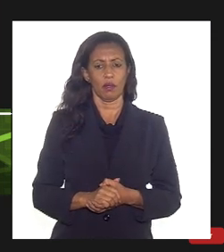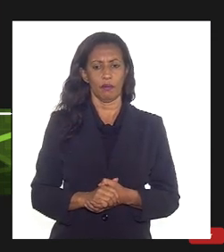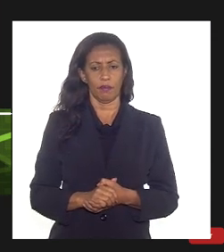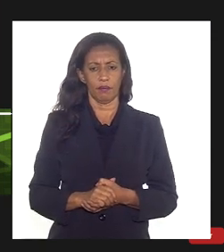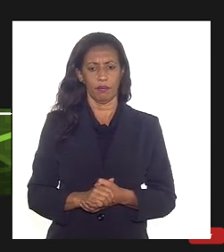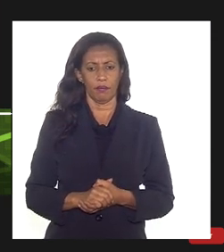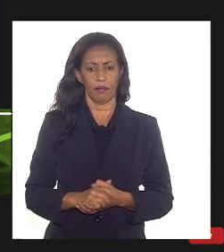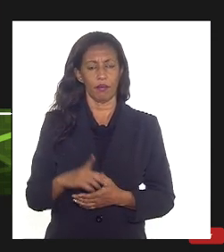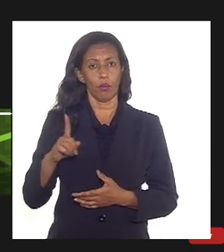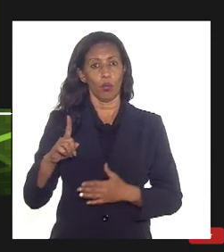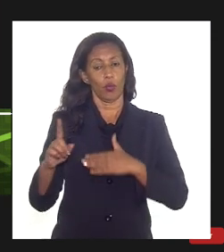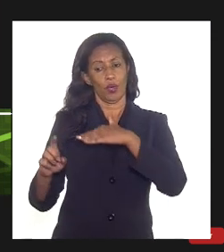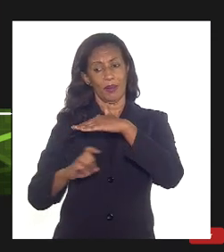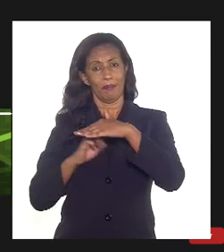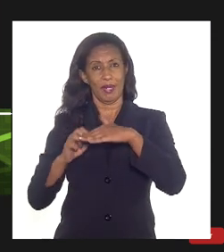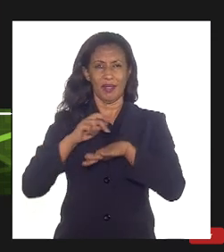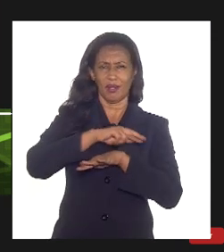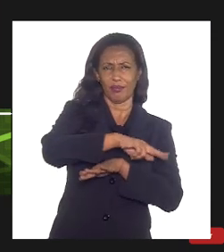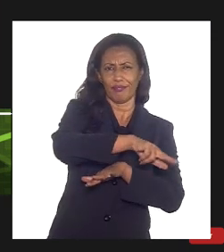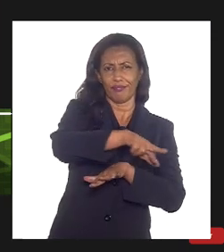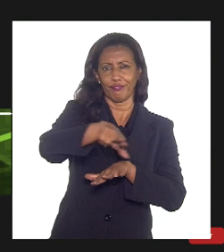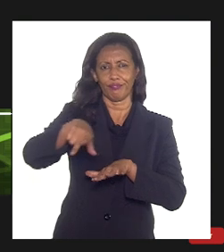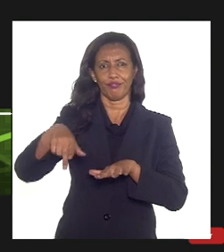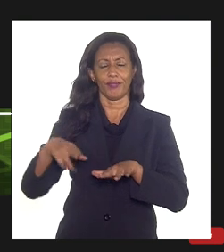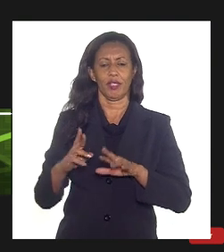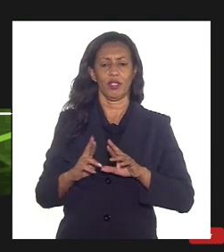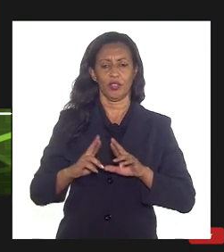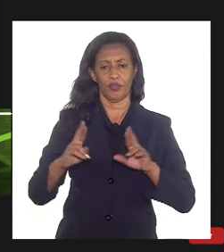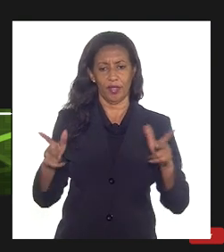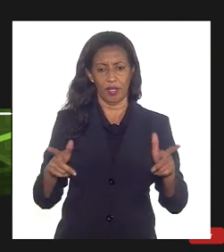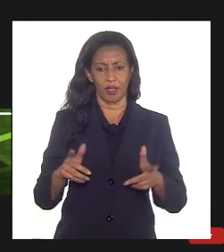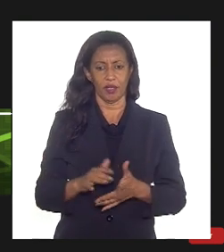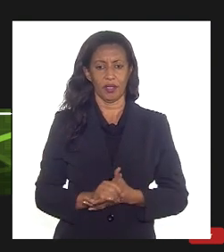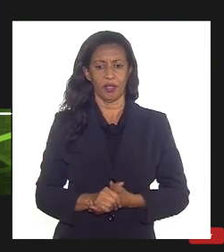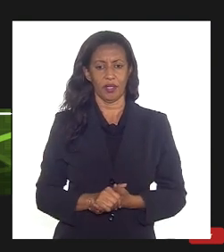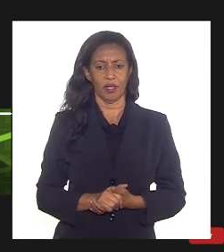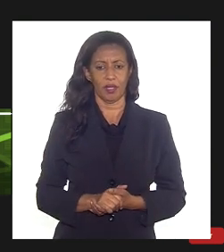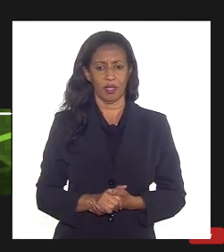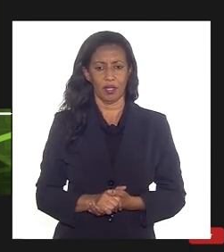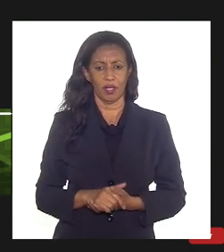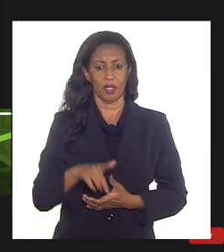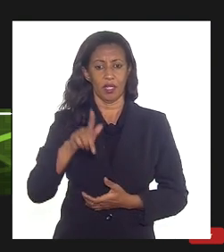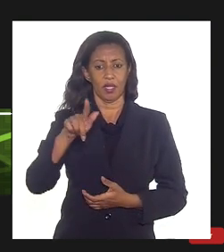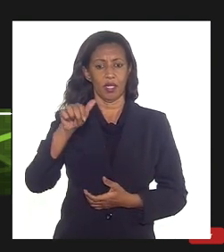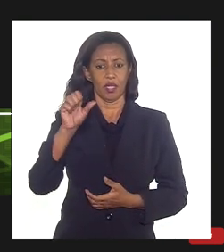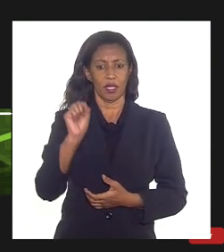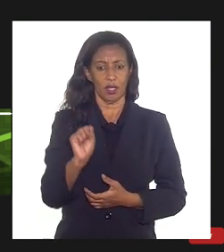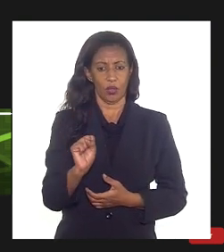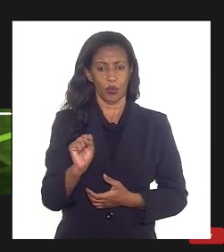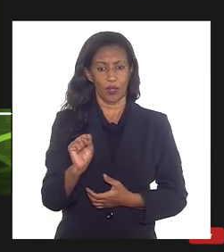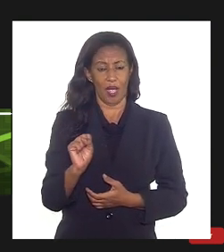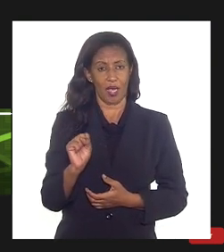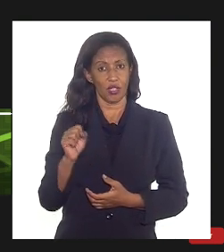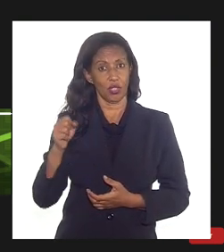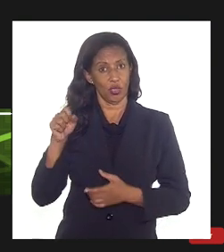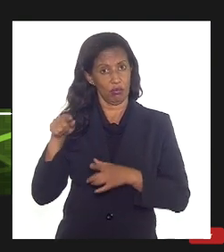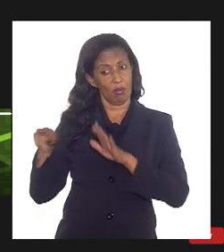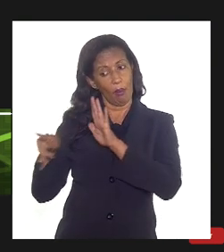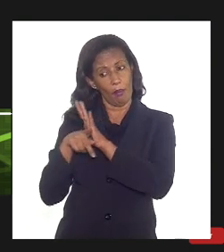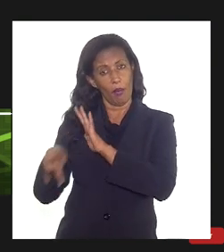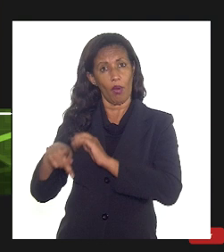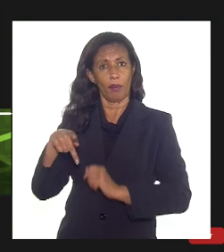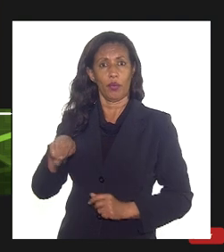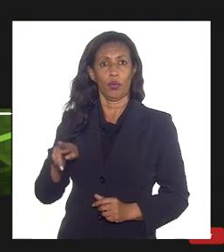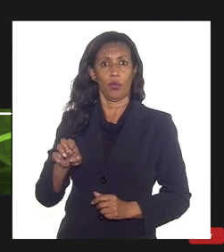10 empresas diferentes além da Petrobras e o gás que tem do pré-sal na maioria das áreas